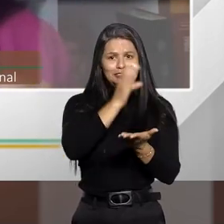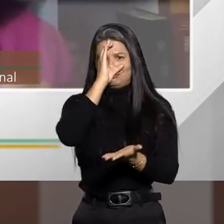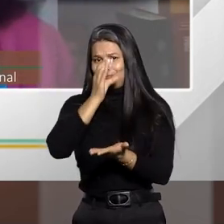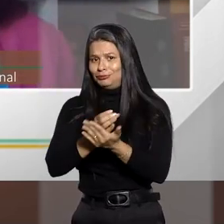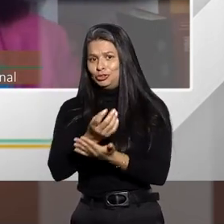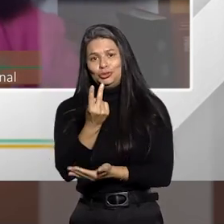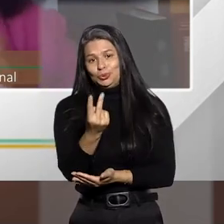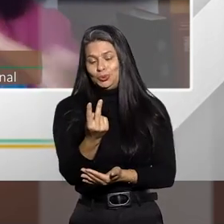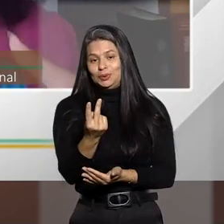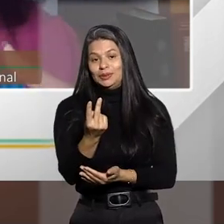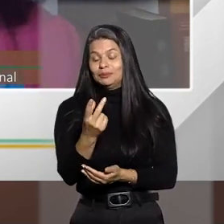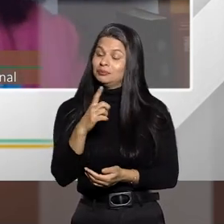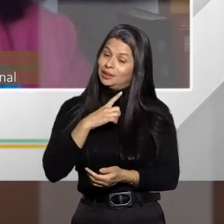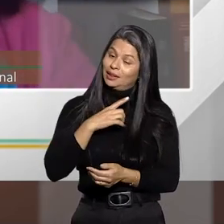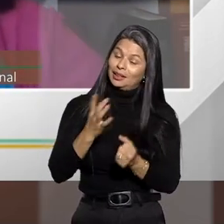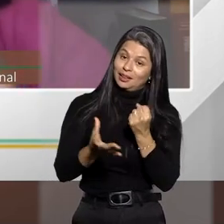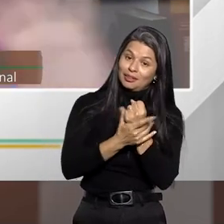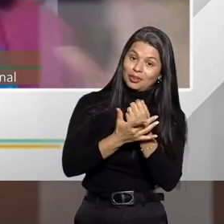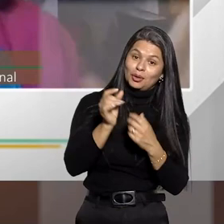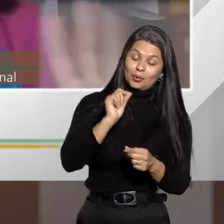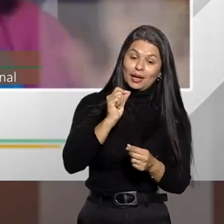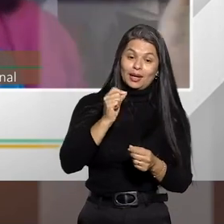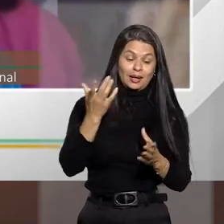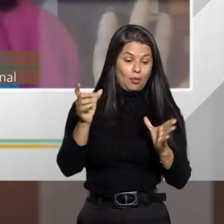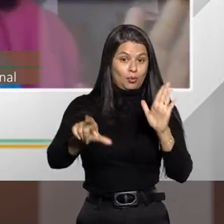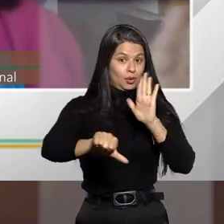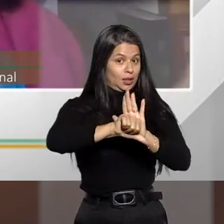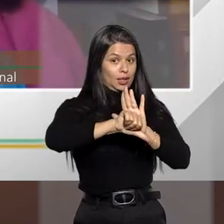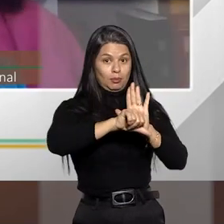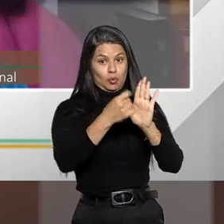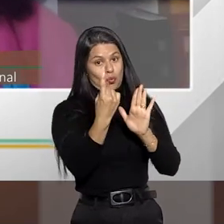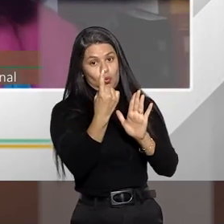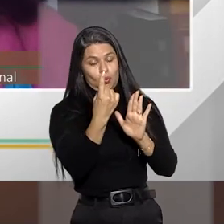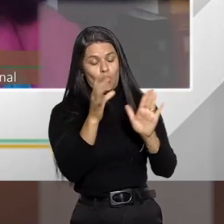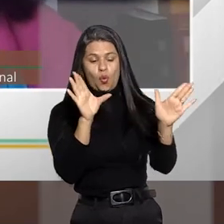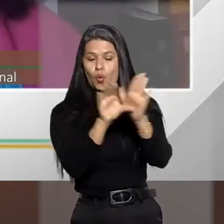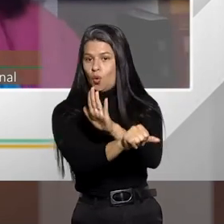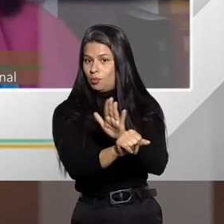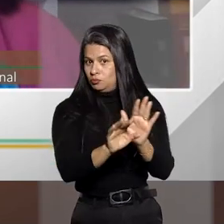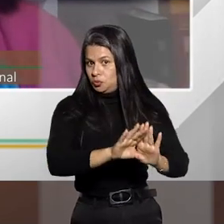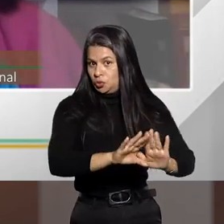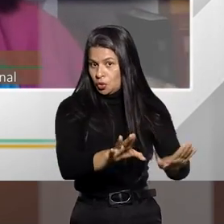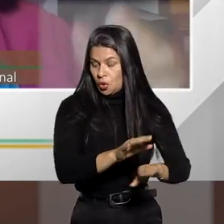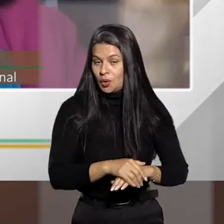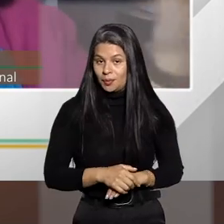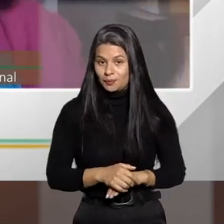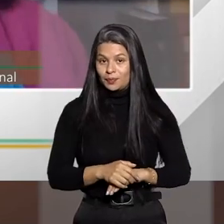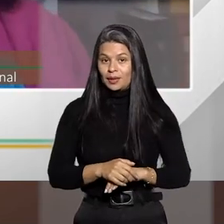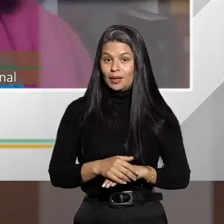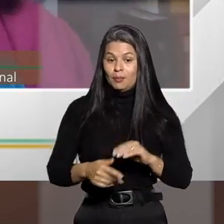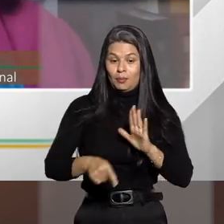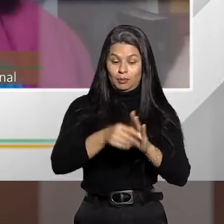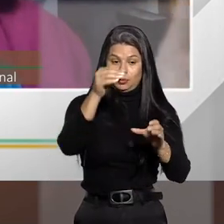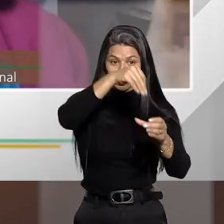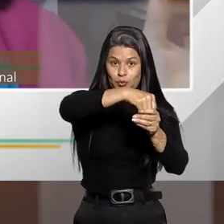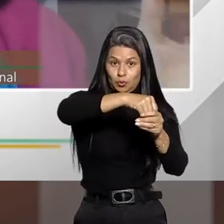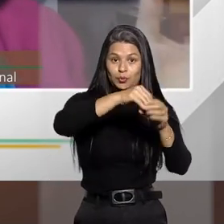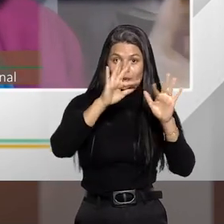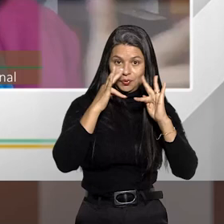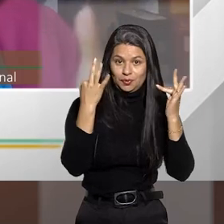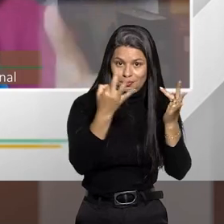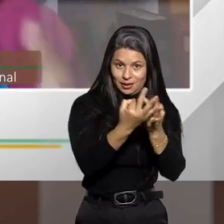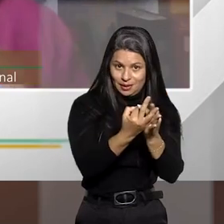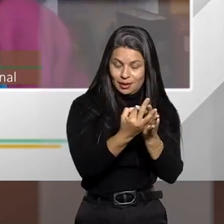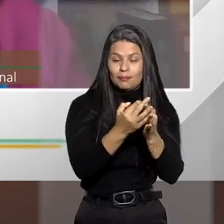Então, tem quem defenda que isso é crime único e o indivíduo responderia por roubo puro e simplesmente, né? daquele núcleo familiar, né?